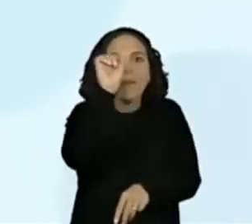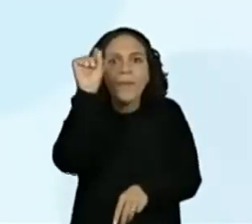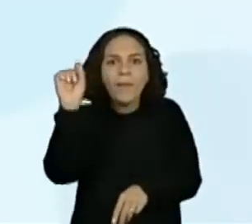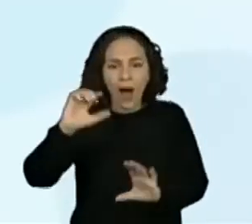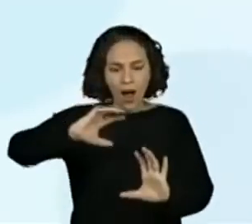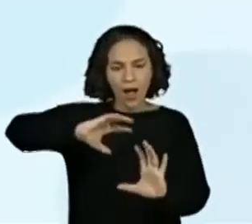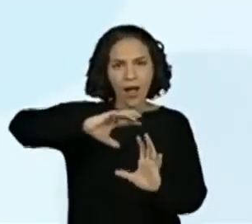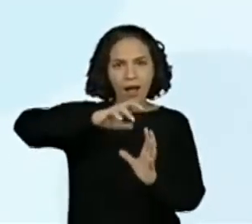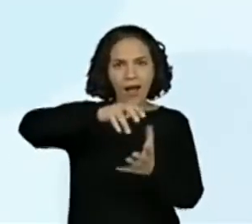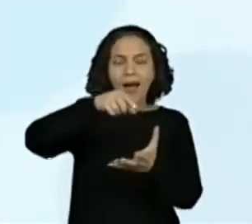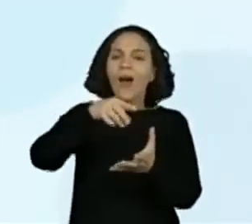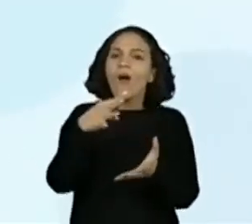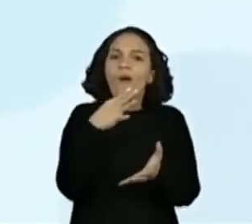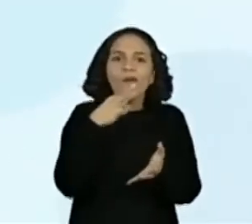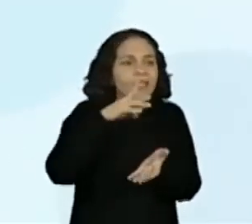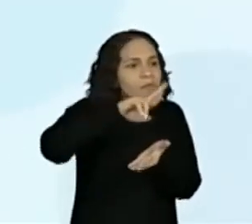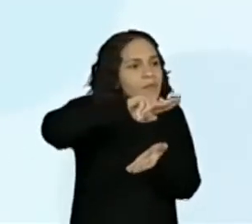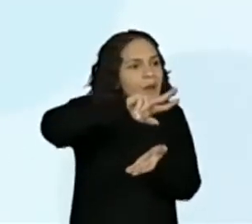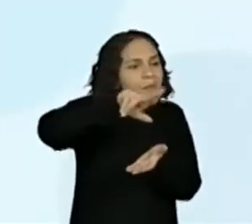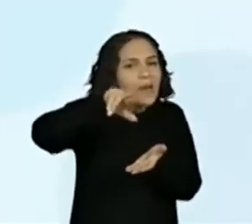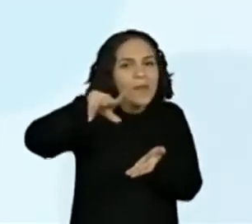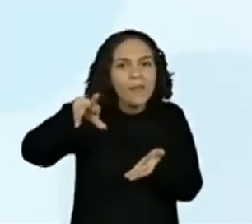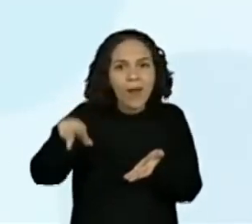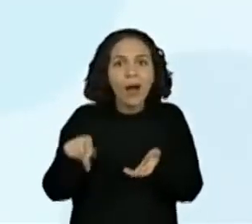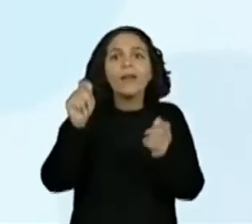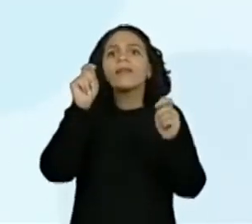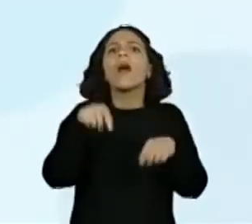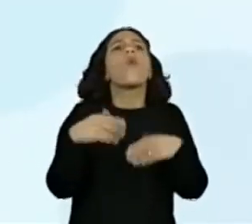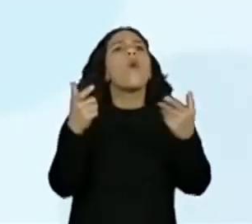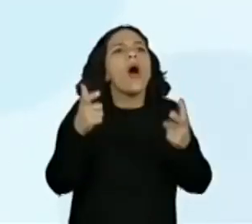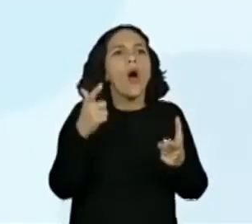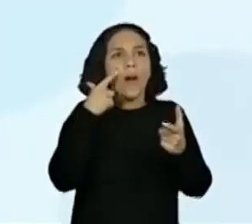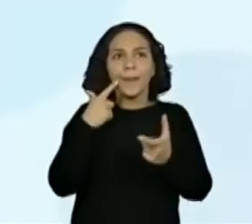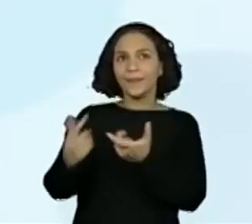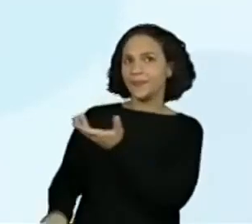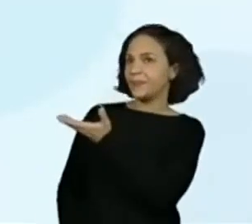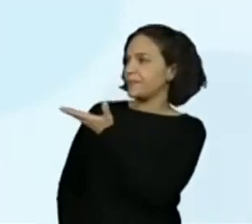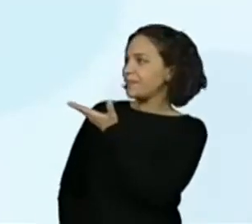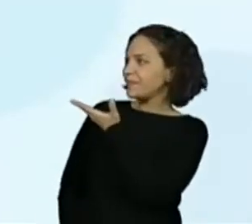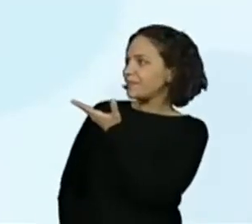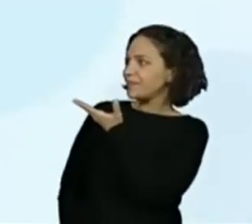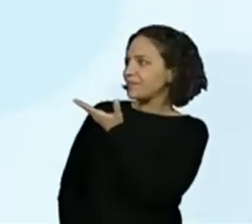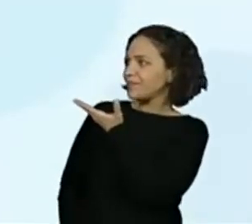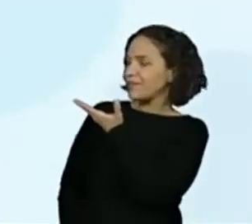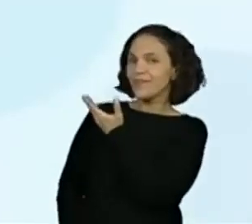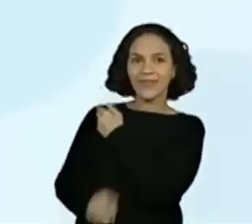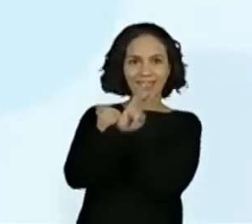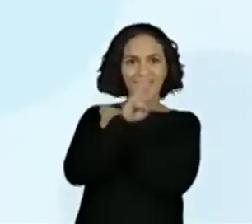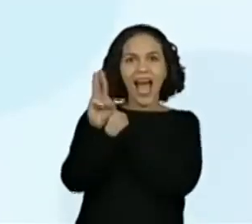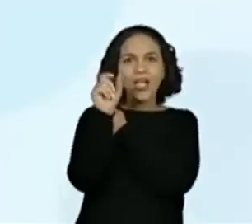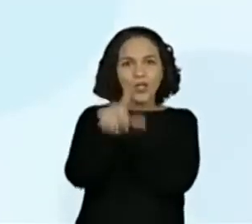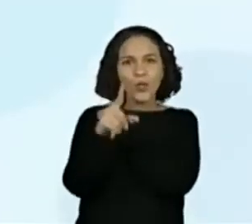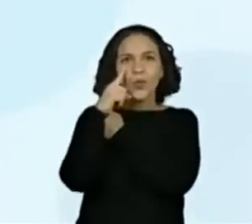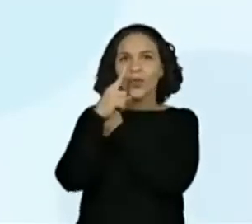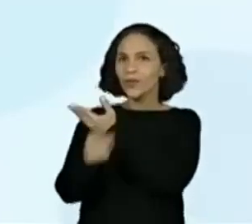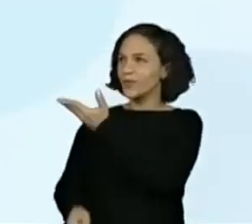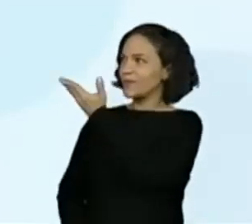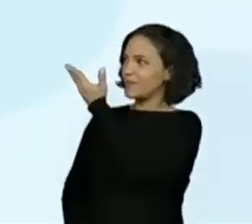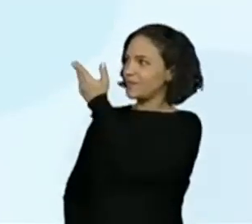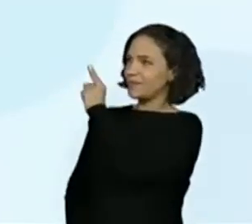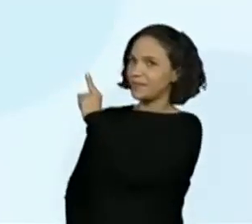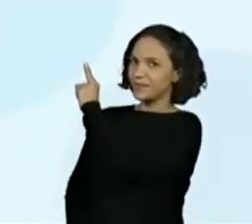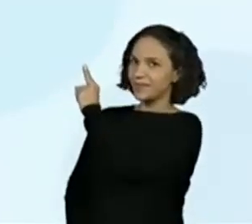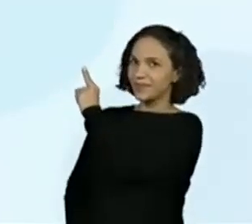aqui em azulzinho para vocês, educacal.sp.gov.br barra